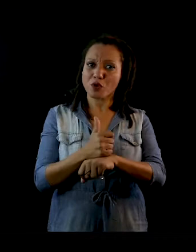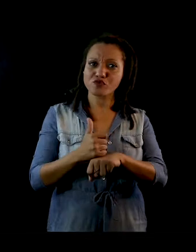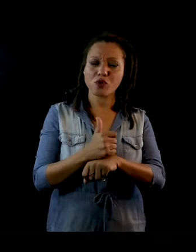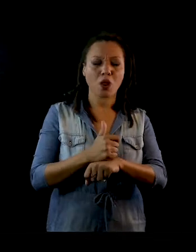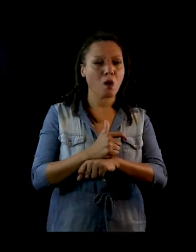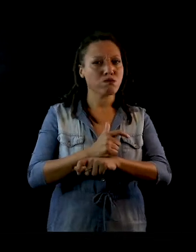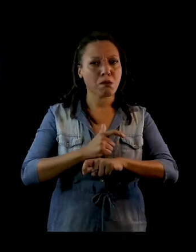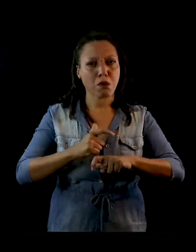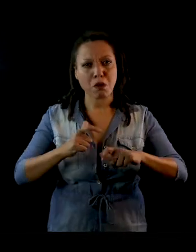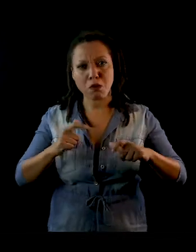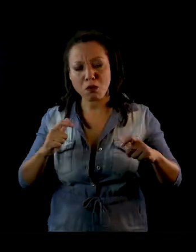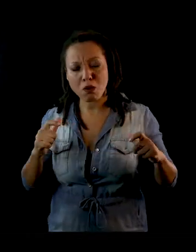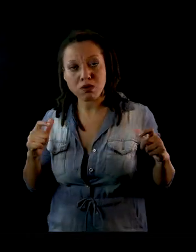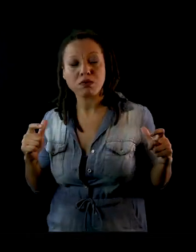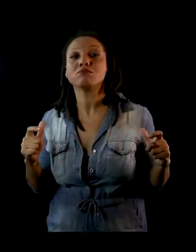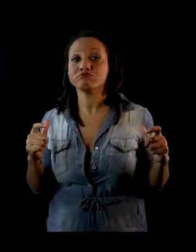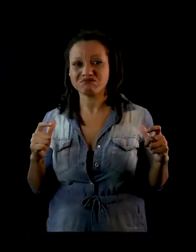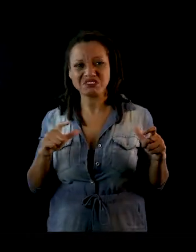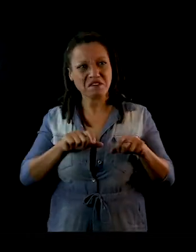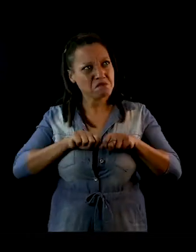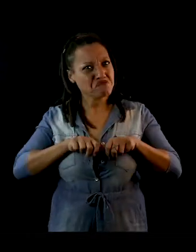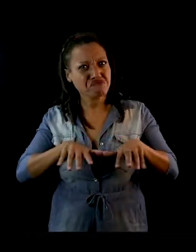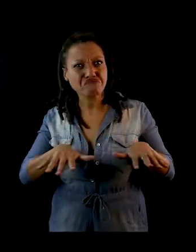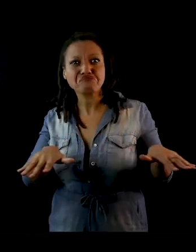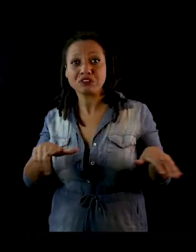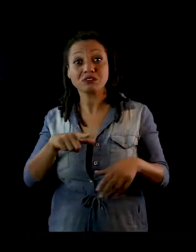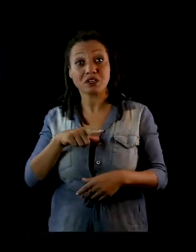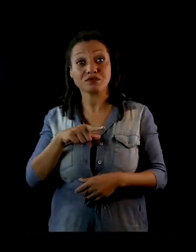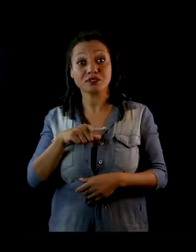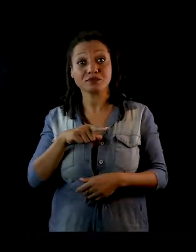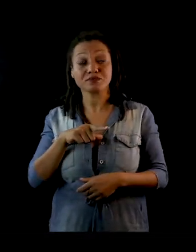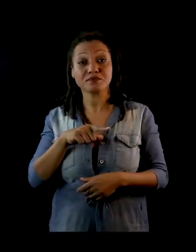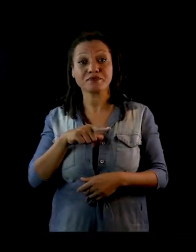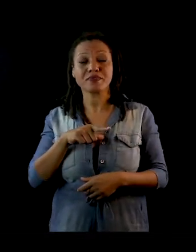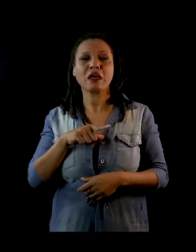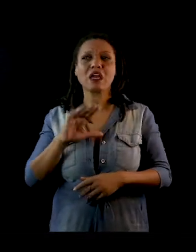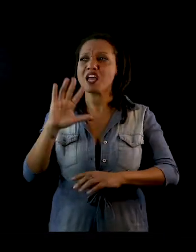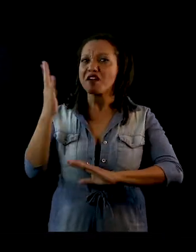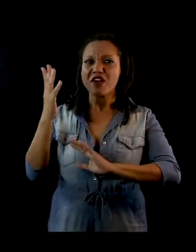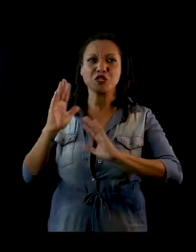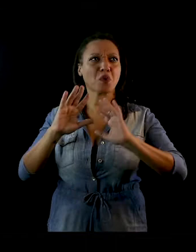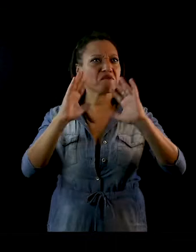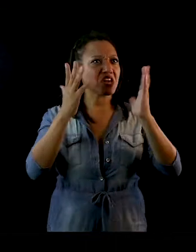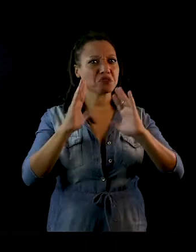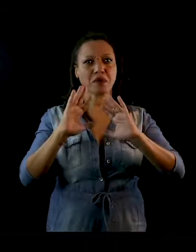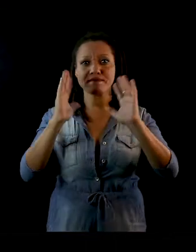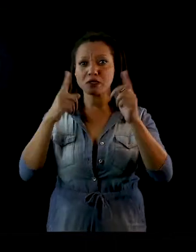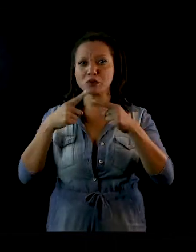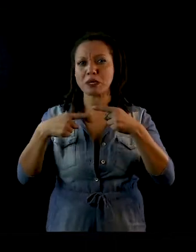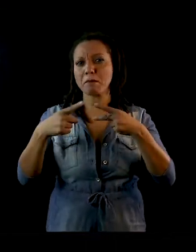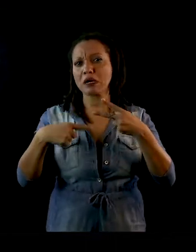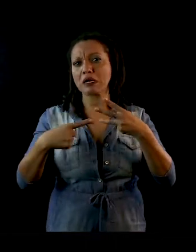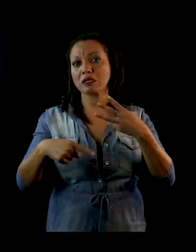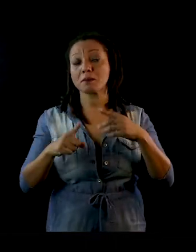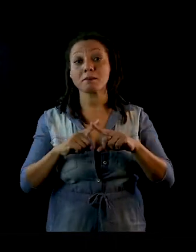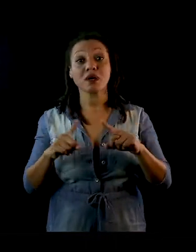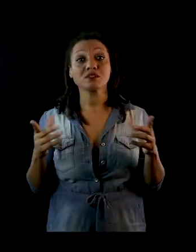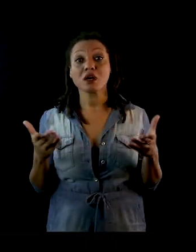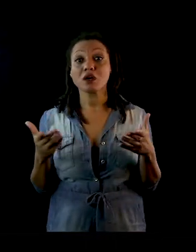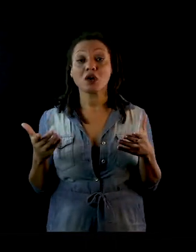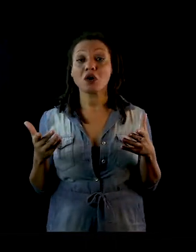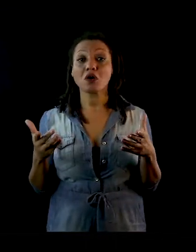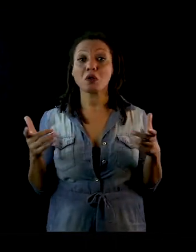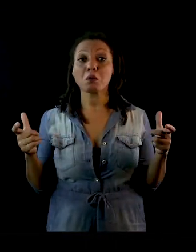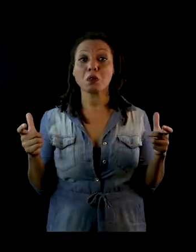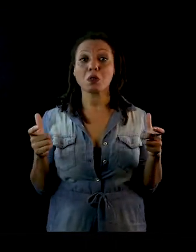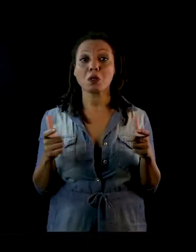Recife, houve uma grande expansão dos quadrinistas, e houveram eventos, tinham eventos toda semana, mas agora